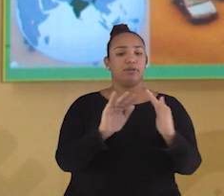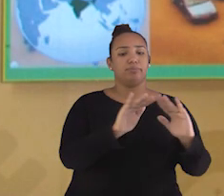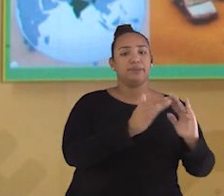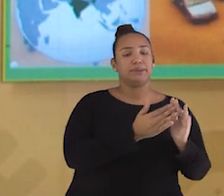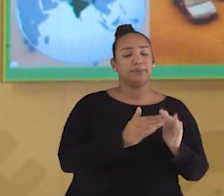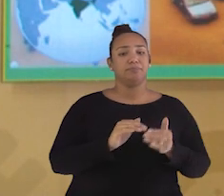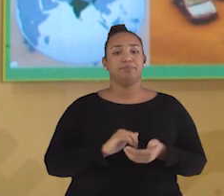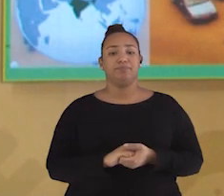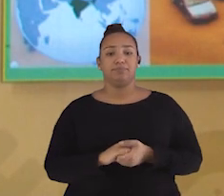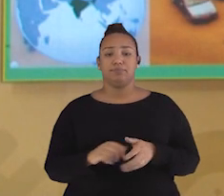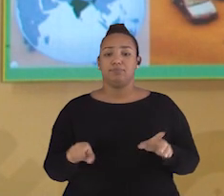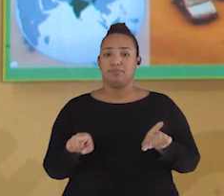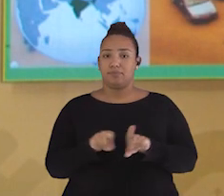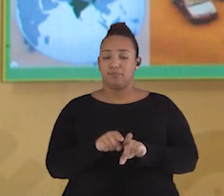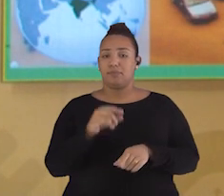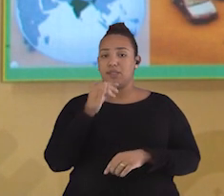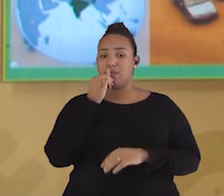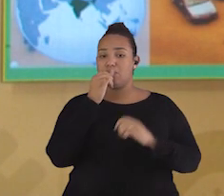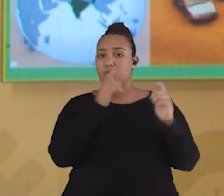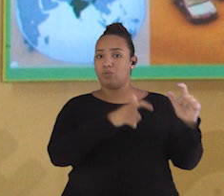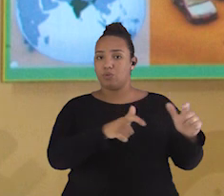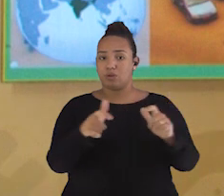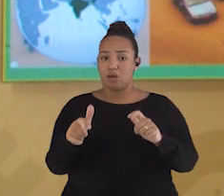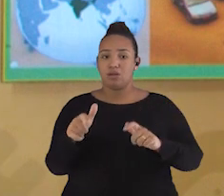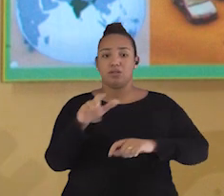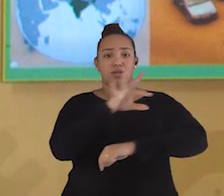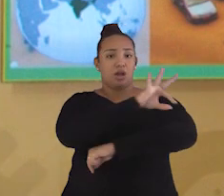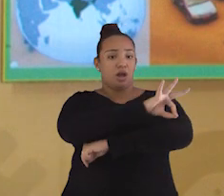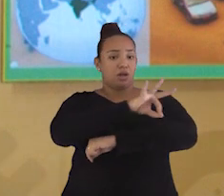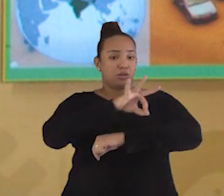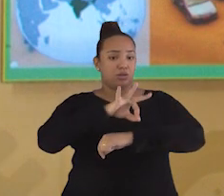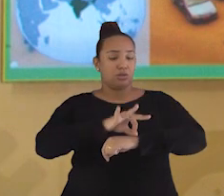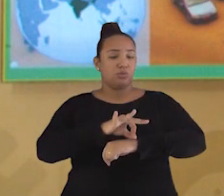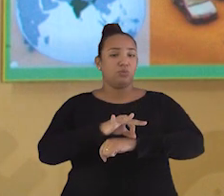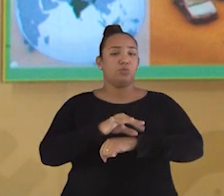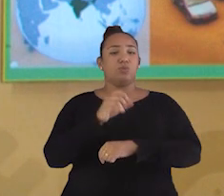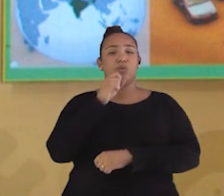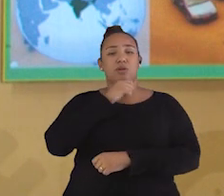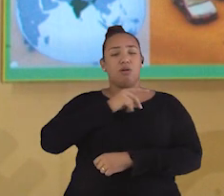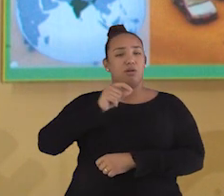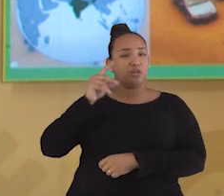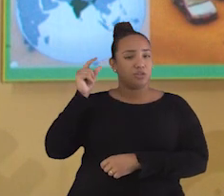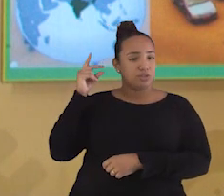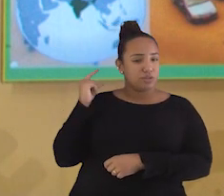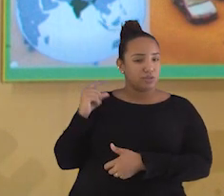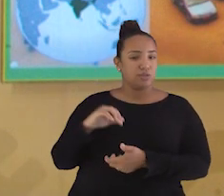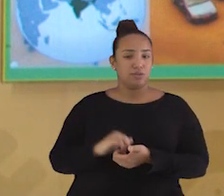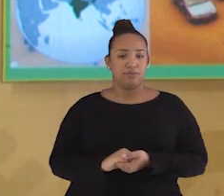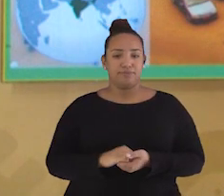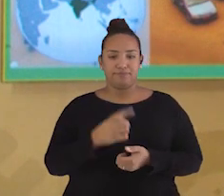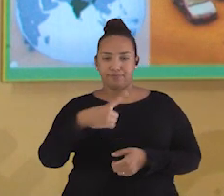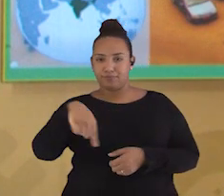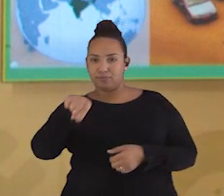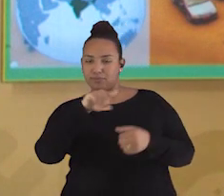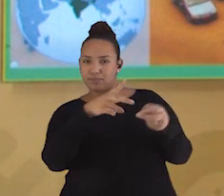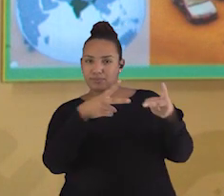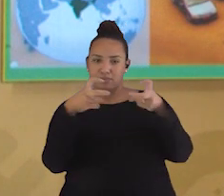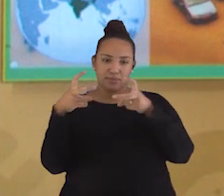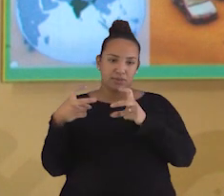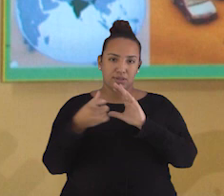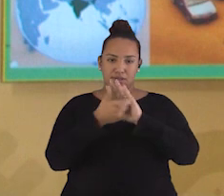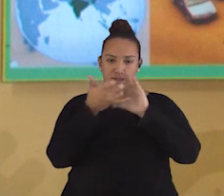além de locais com uma arquitetura e aparência mais antigas. Conseguiu observar outras